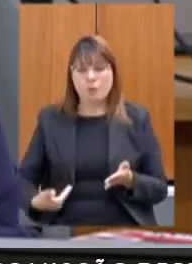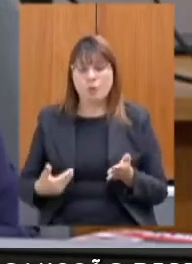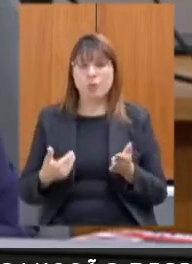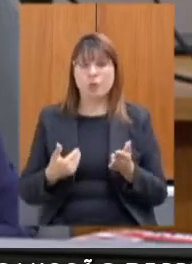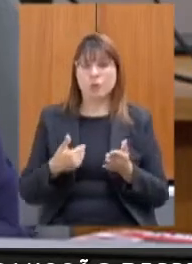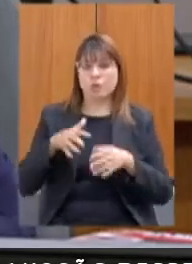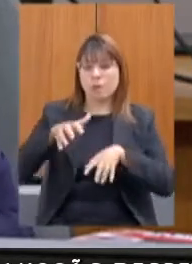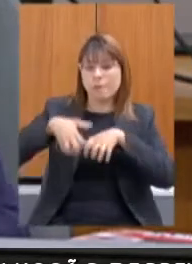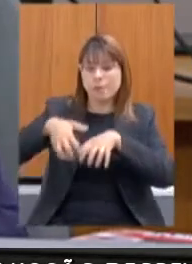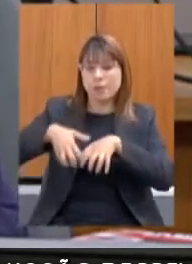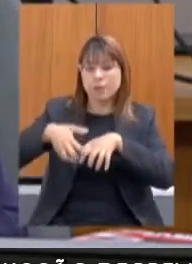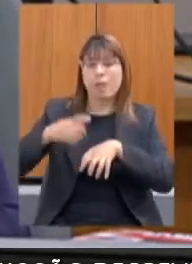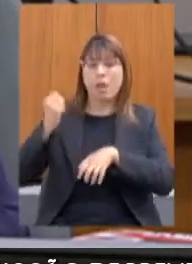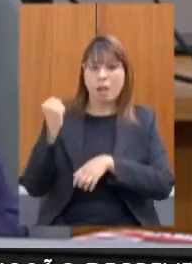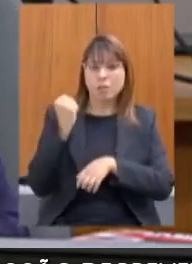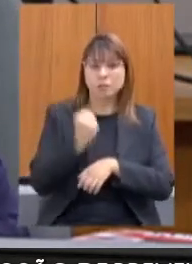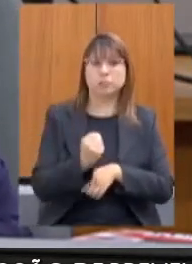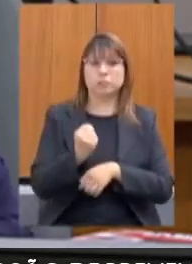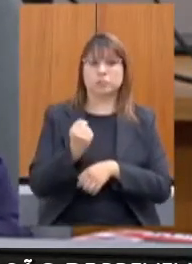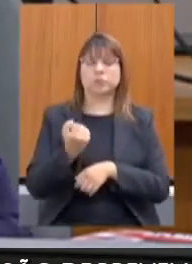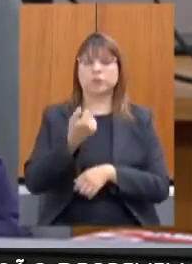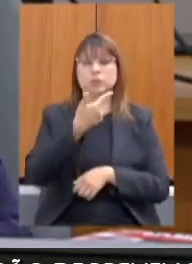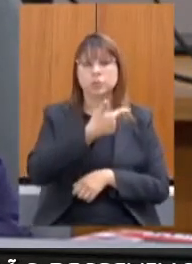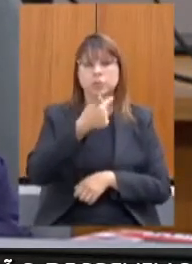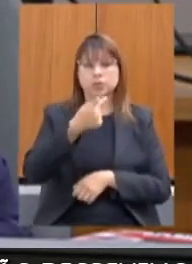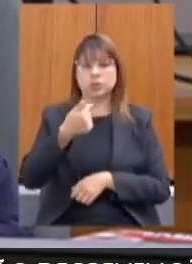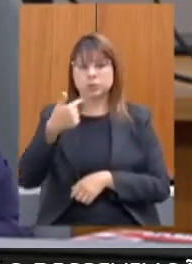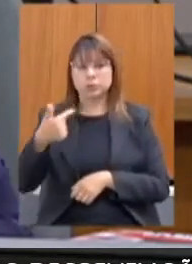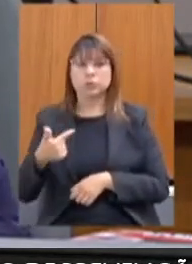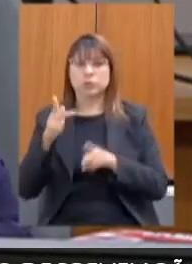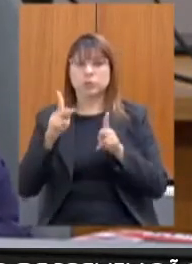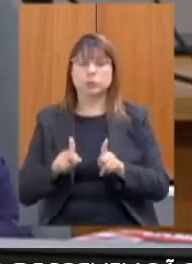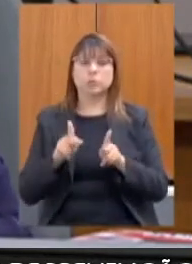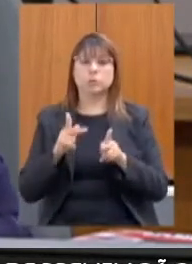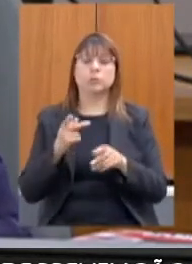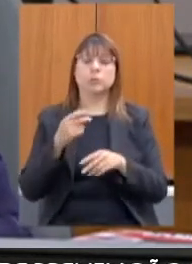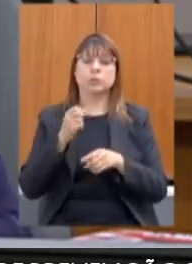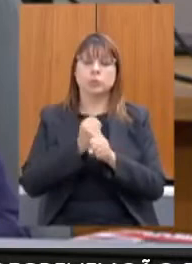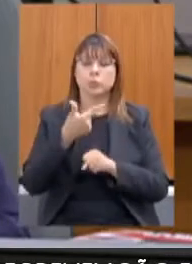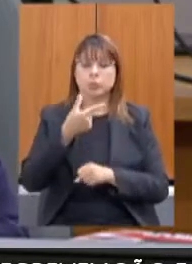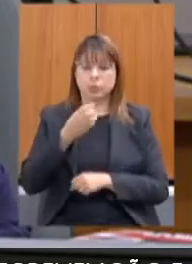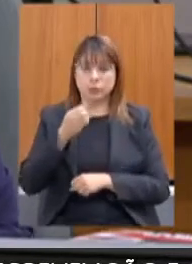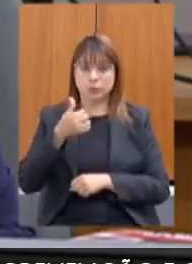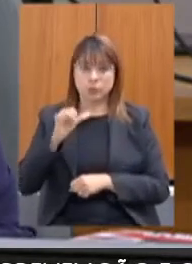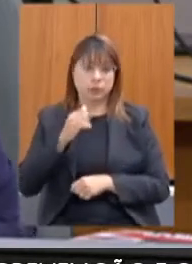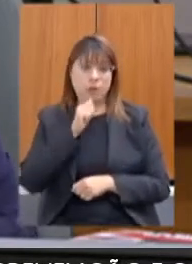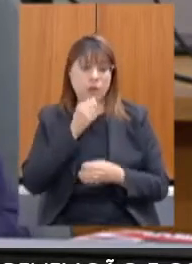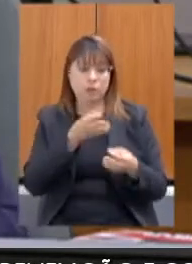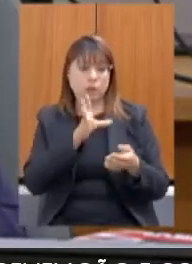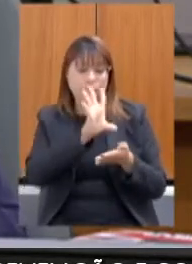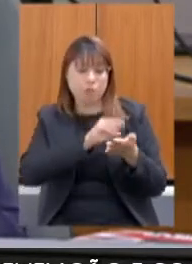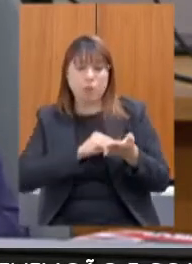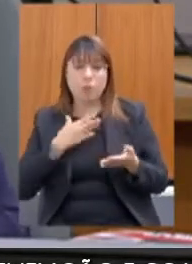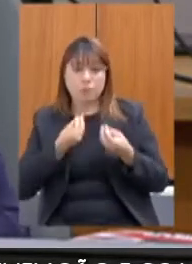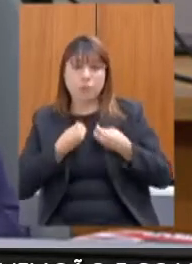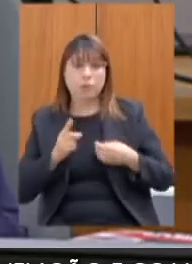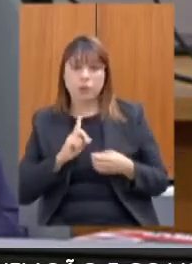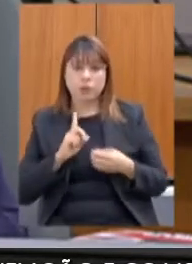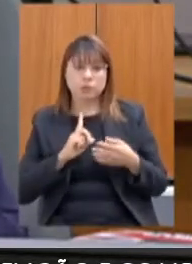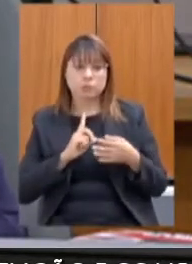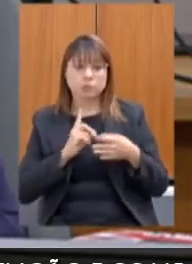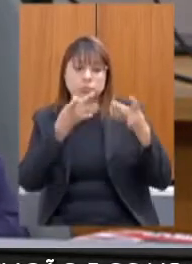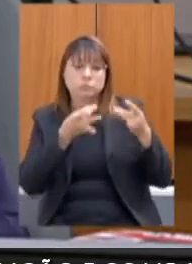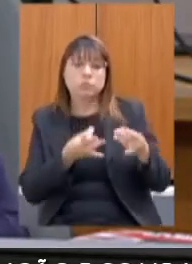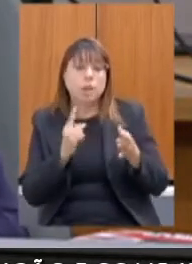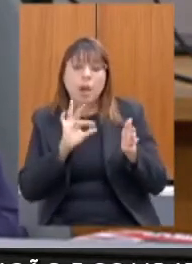mineradora assassina de 272 pessoas em 2019? Eu ainda não consegui ter cópia, oficialmente, do conteúdo